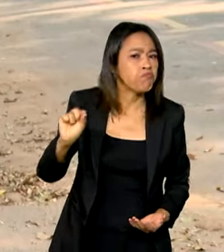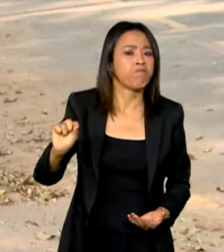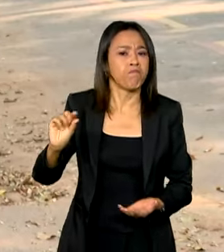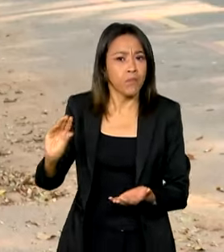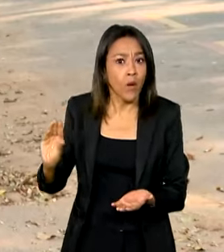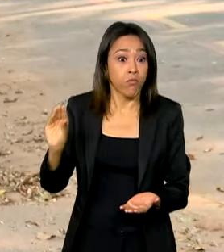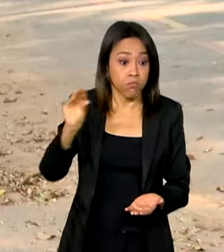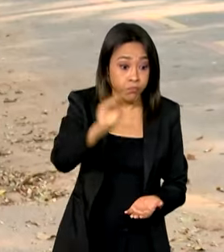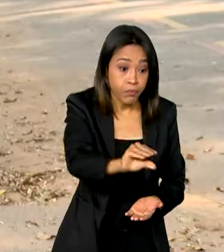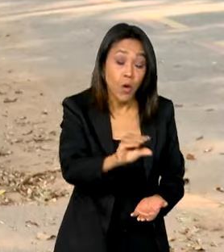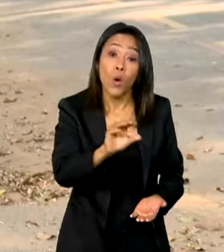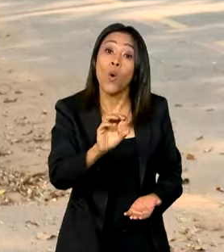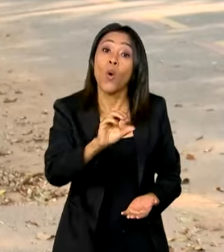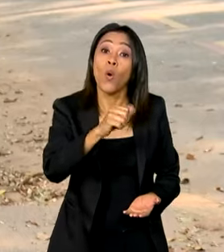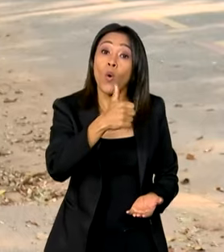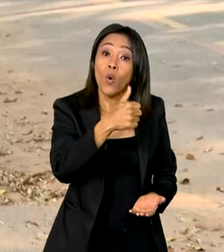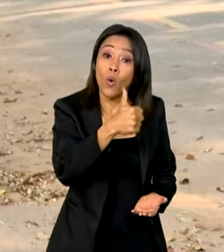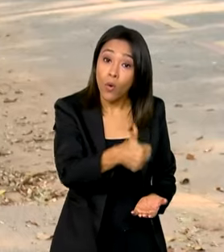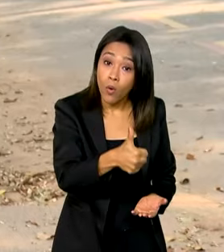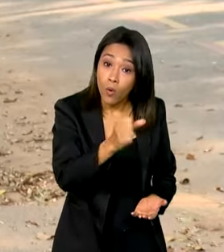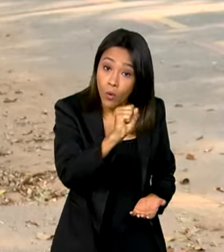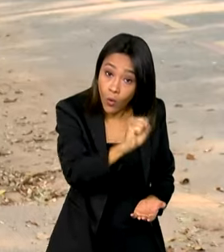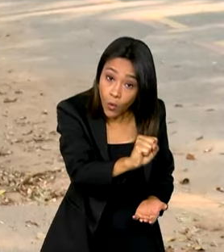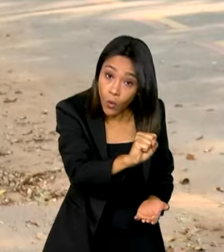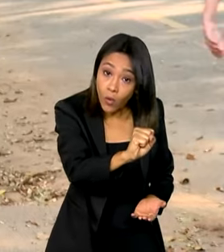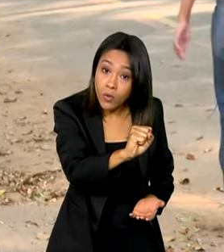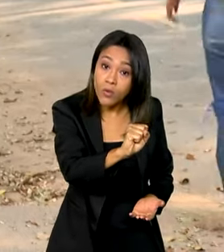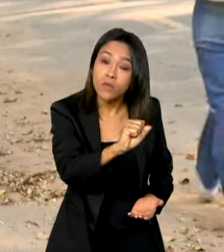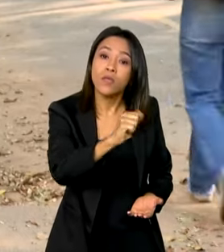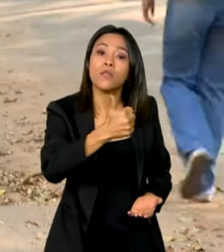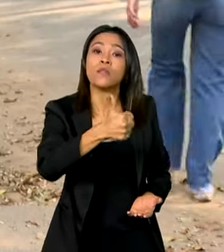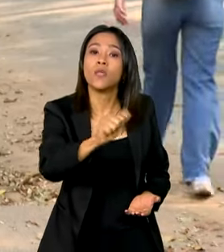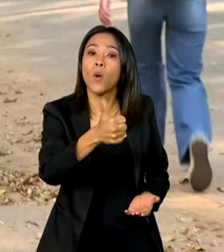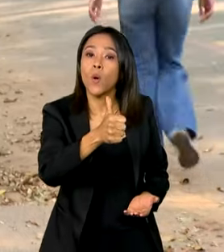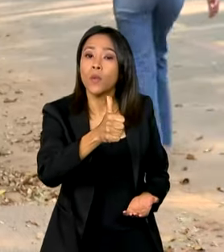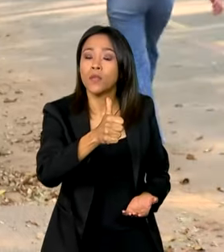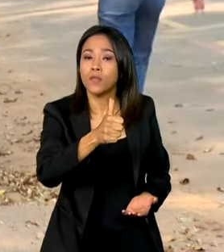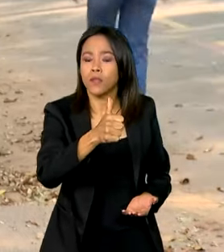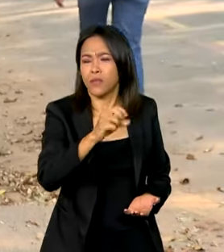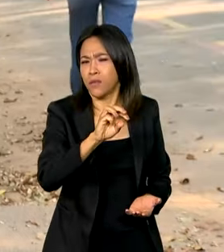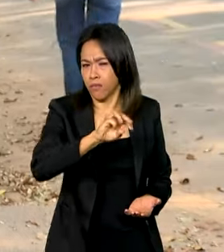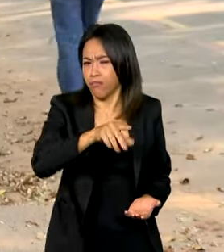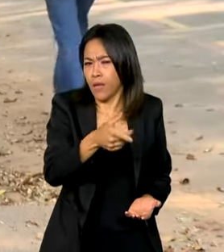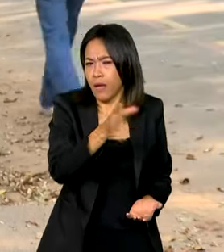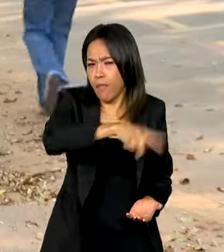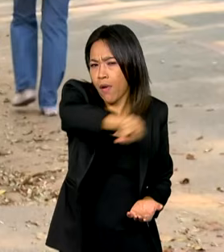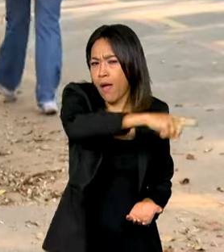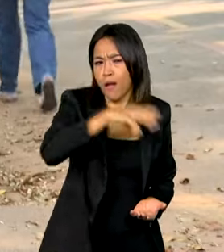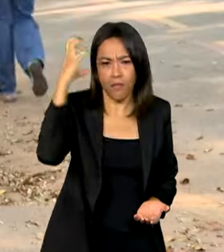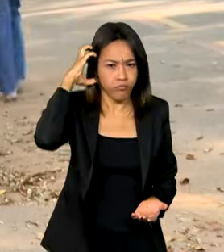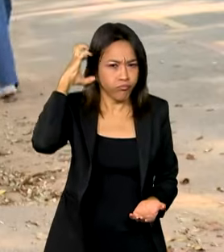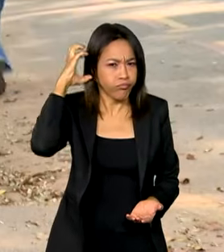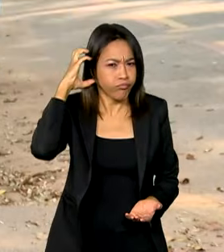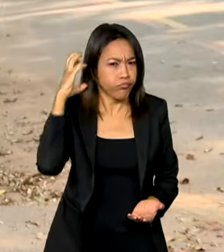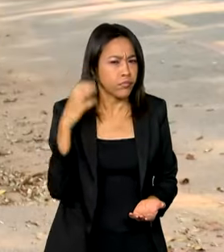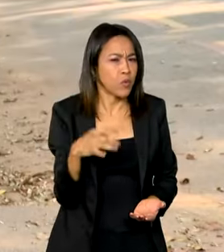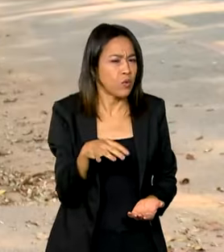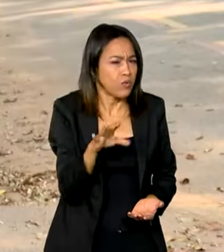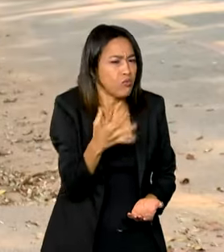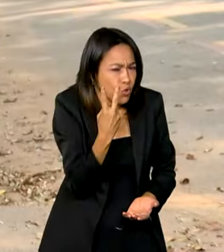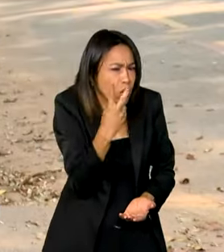811 rádios comunitárias, um valor médio de 2.500 reais para cada uma, Como